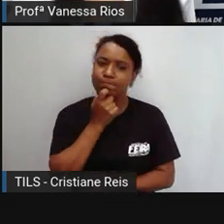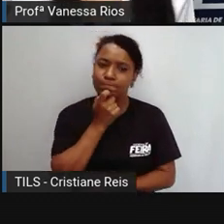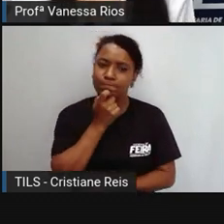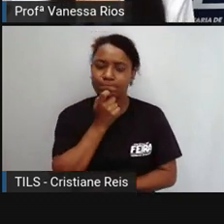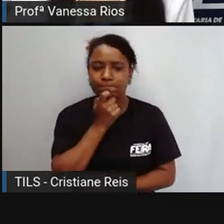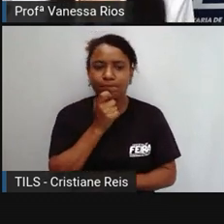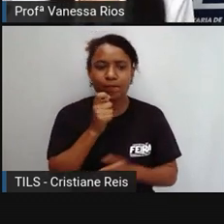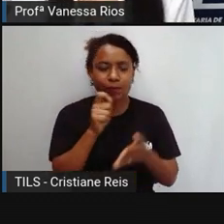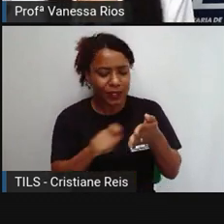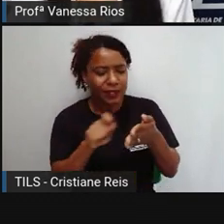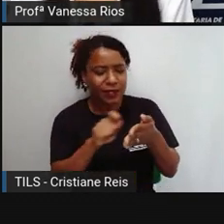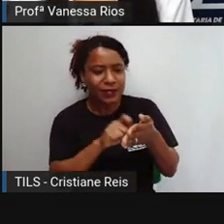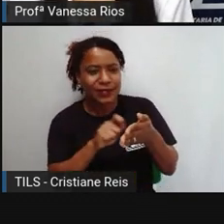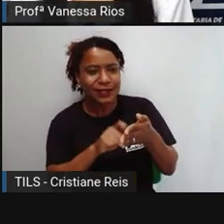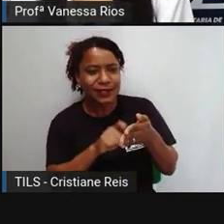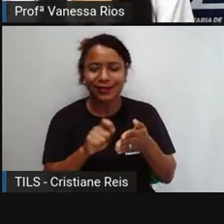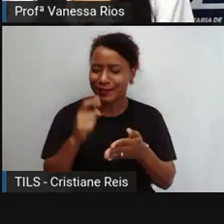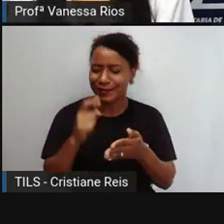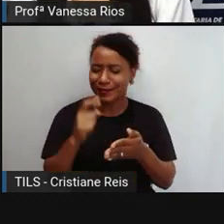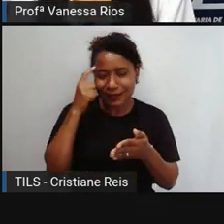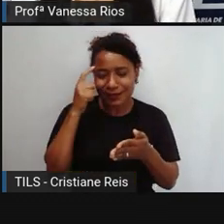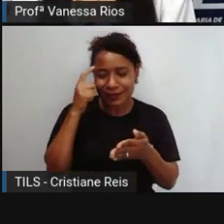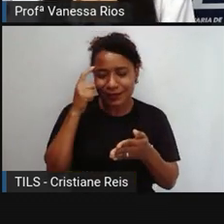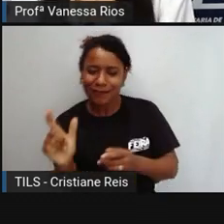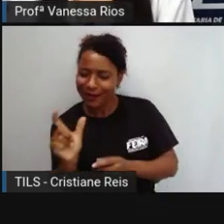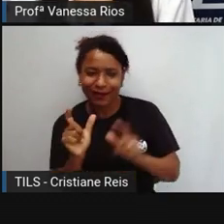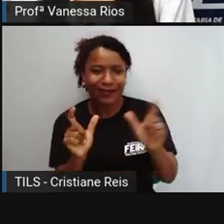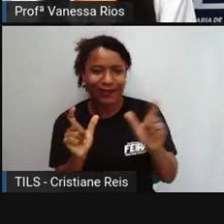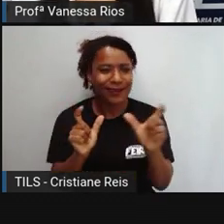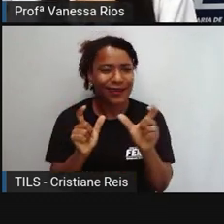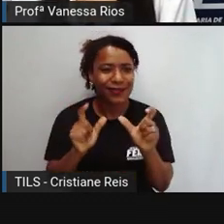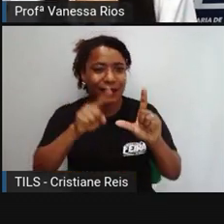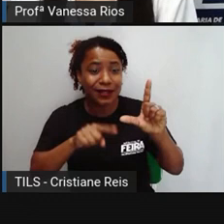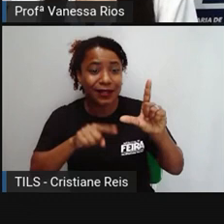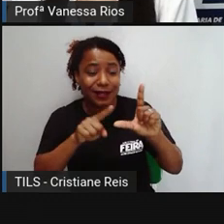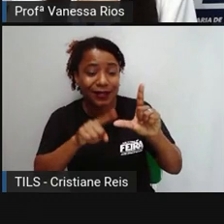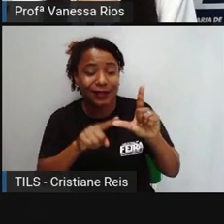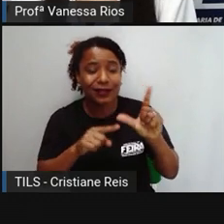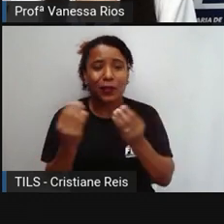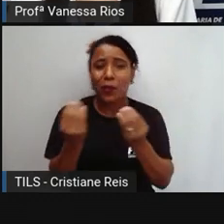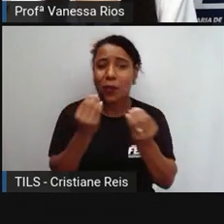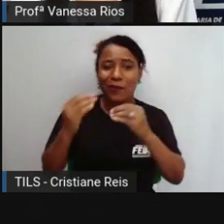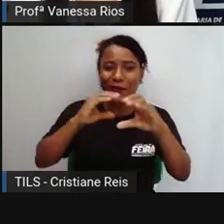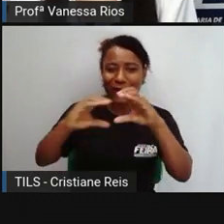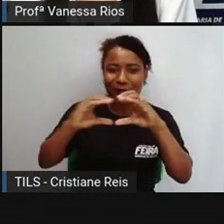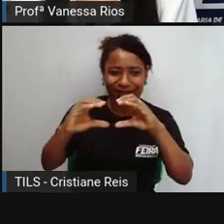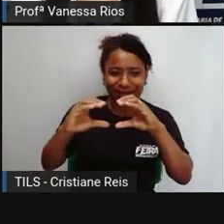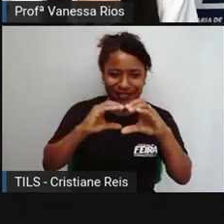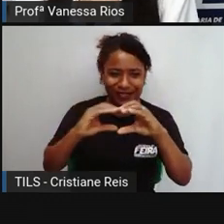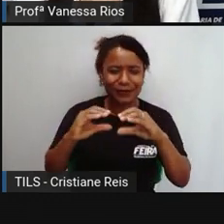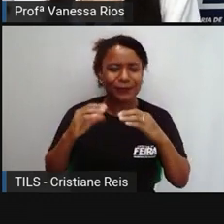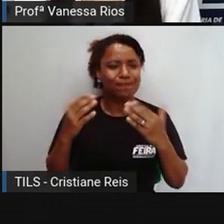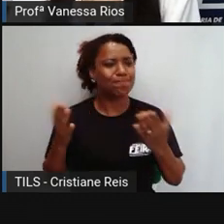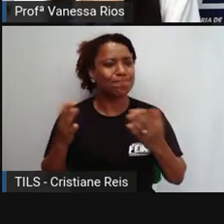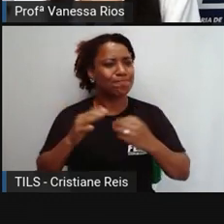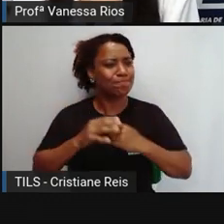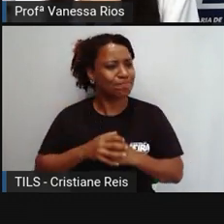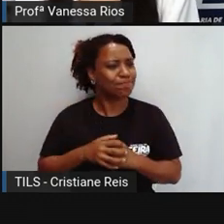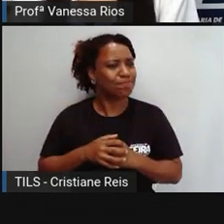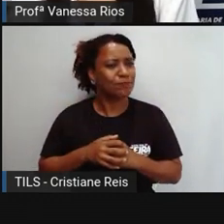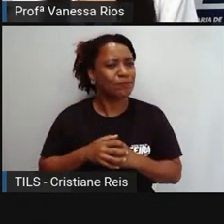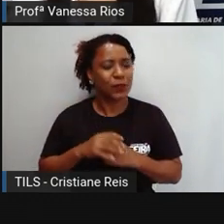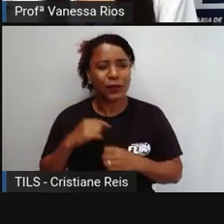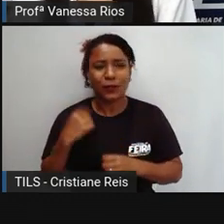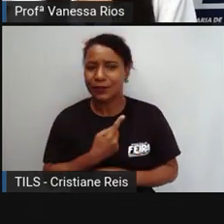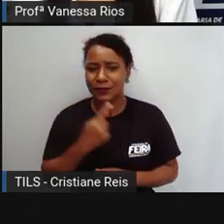gente pensa na importância das palavras, das letras, no processo de comunicação, será que a gente para para pensar